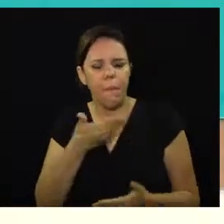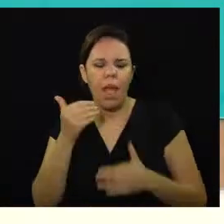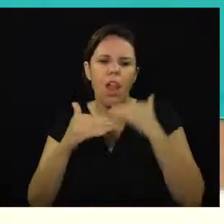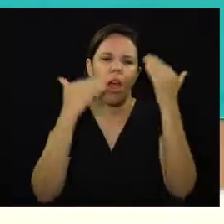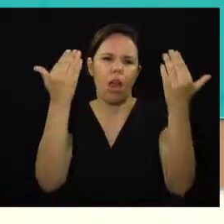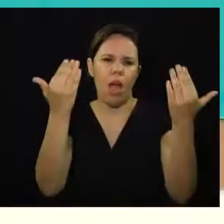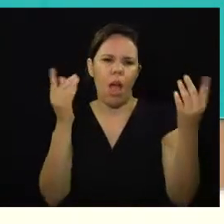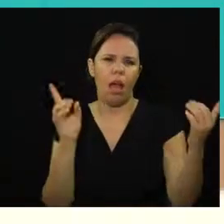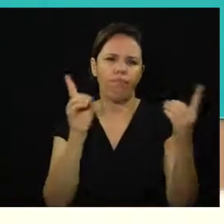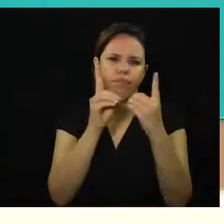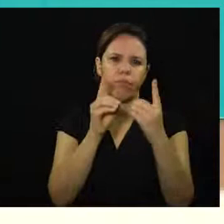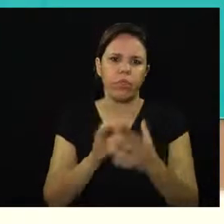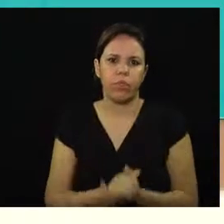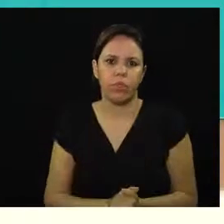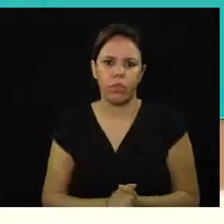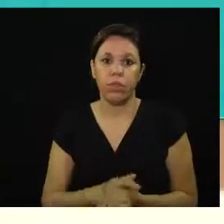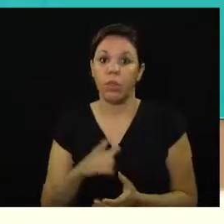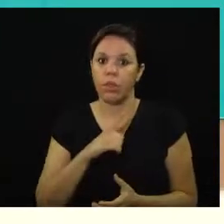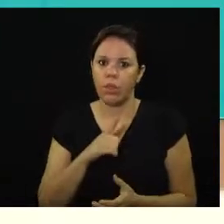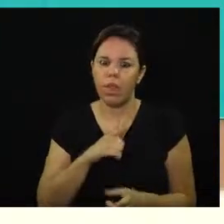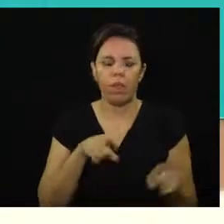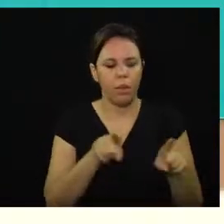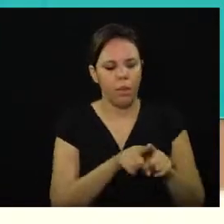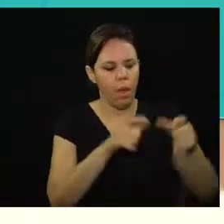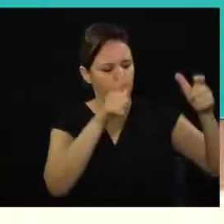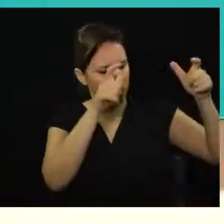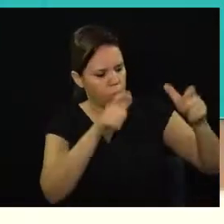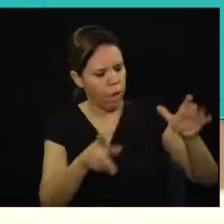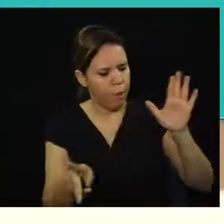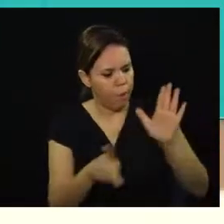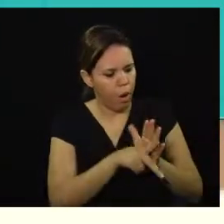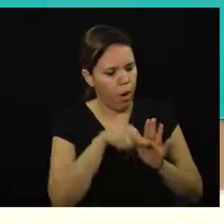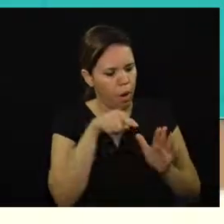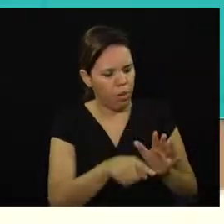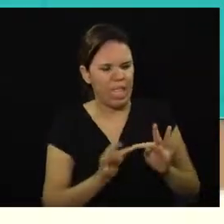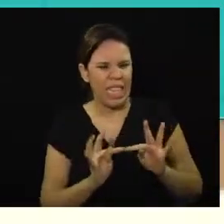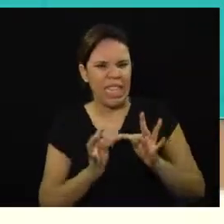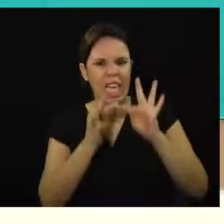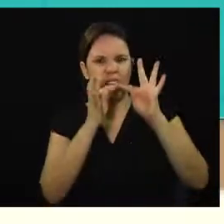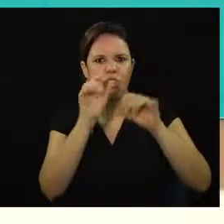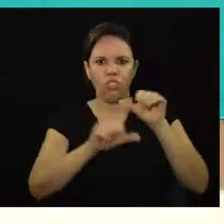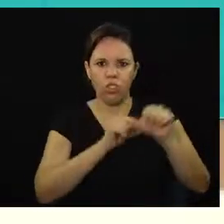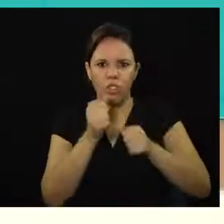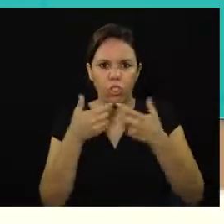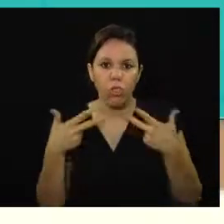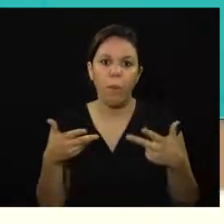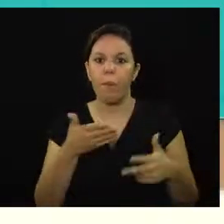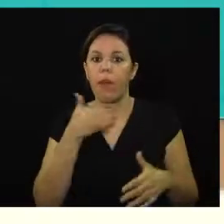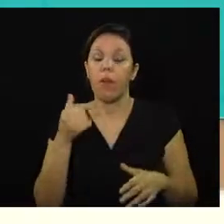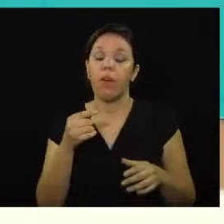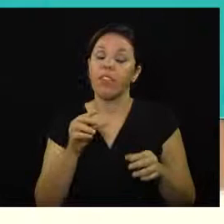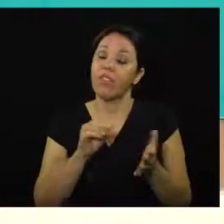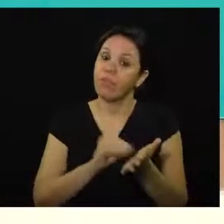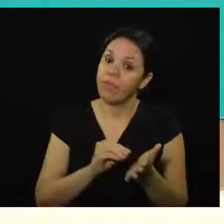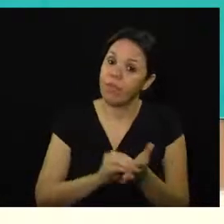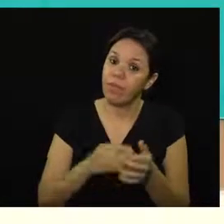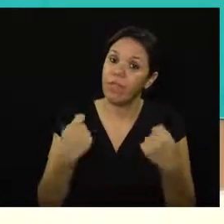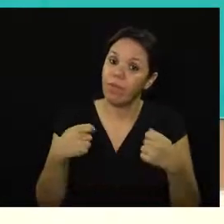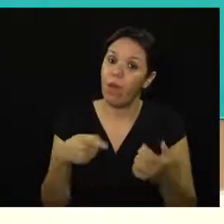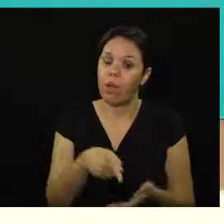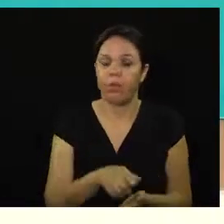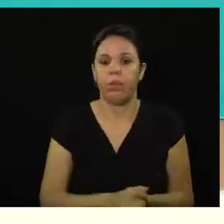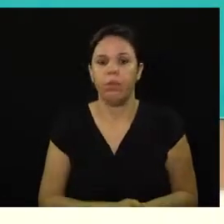aí uma melhor assistência então a gente tem um parque tecnológico que precisa sofrer uma renovação devido a uma depreciação